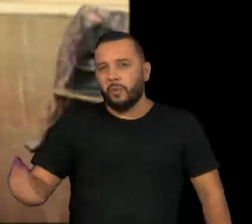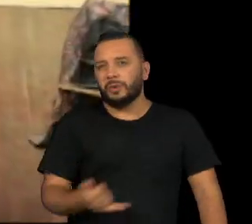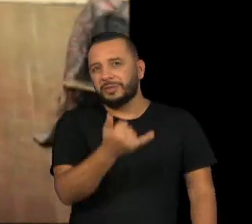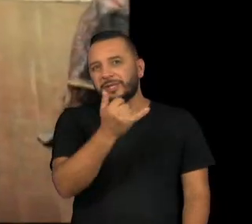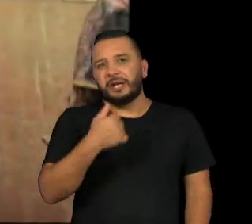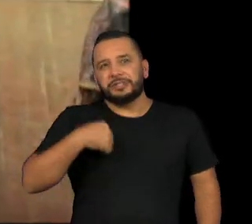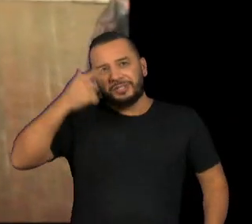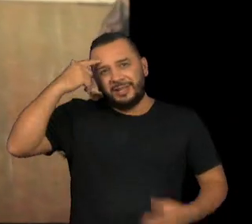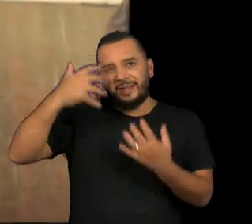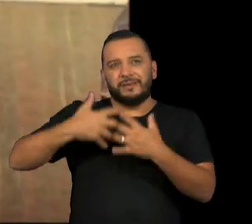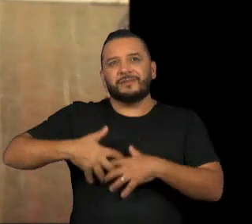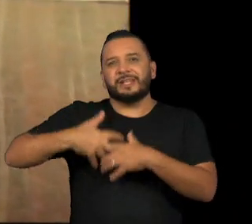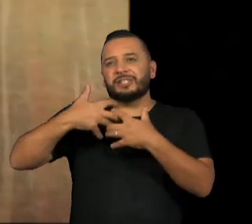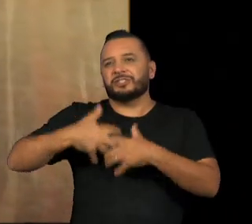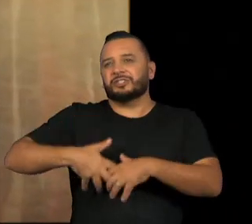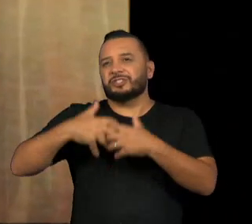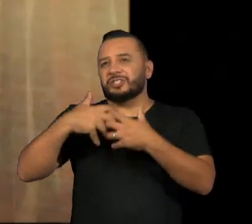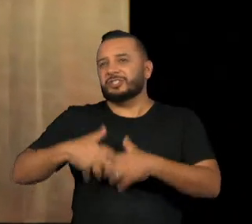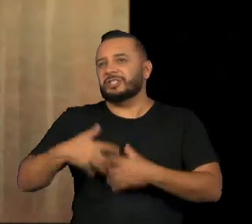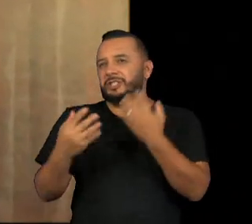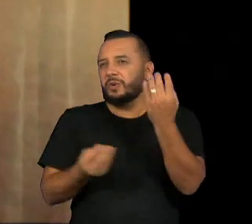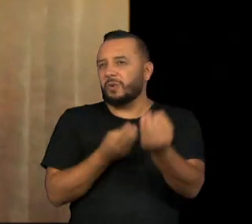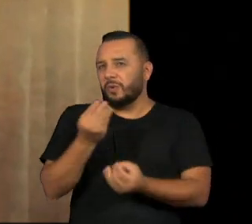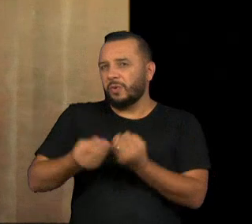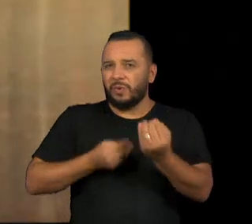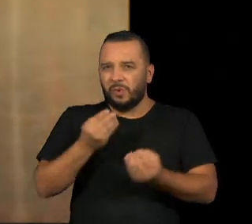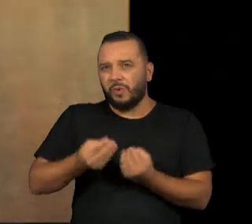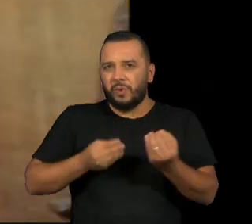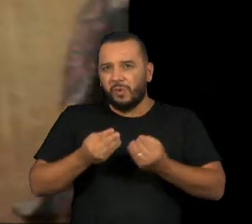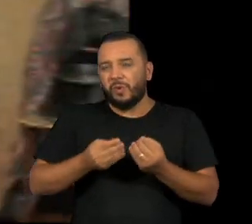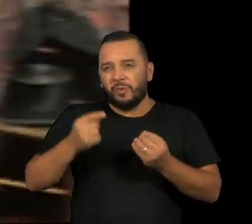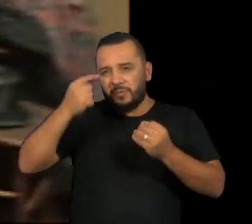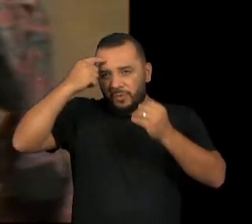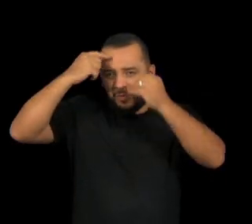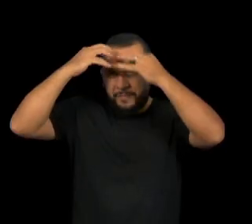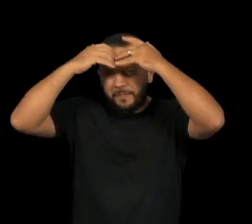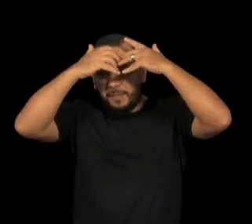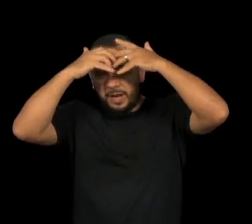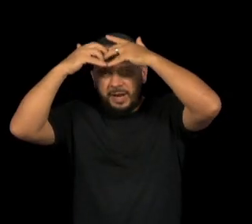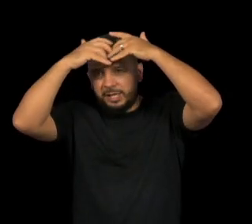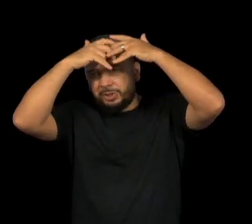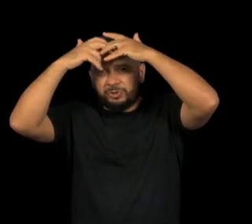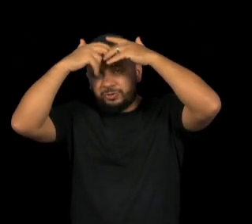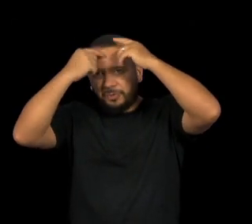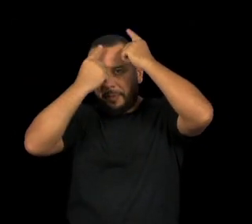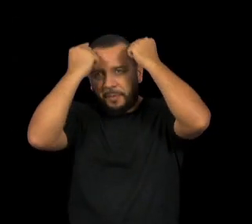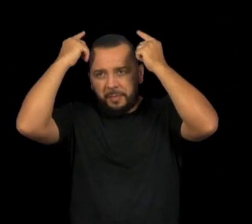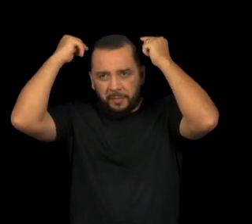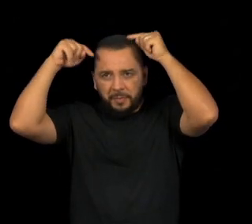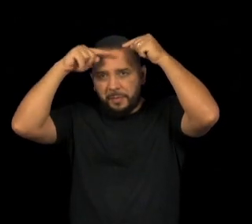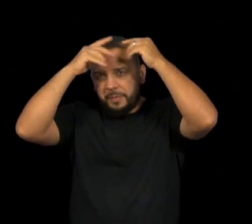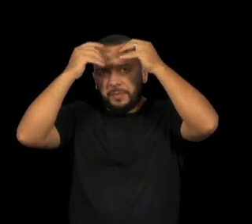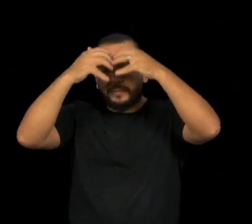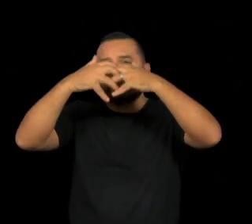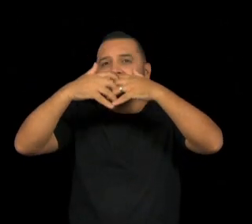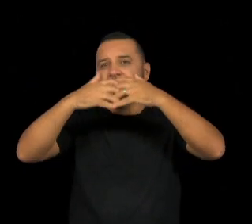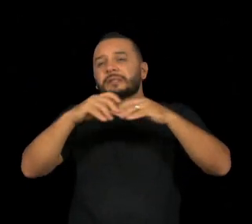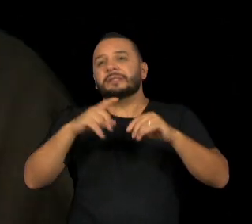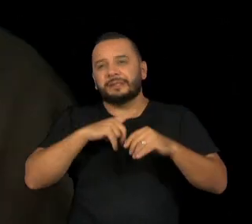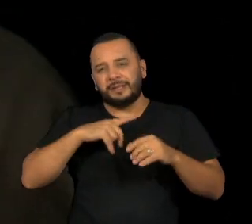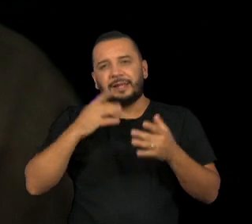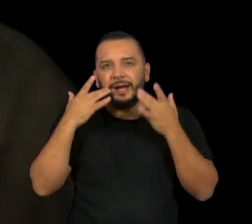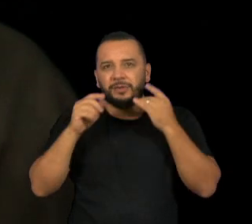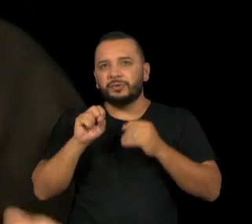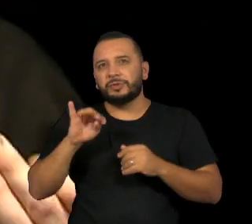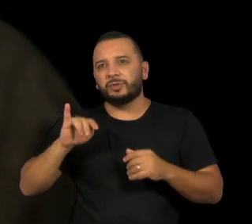refletir sobre aspectos mais profundos de nossos subconscientes em belos espetáculos como o subsolo,